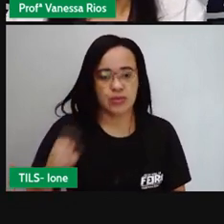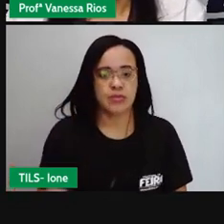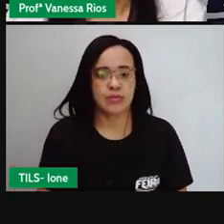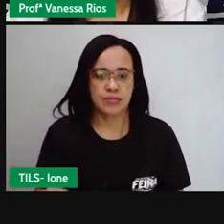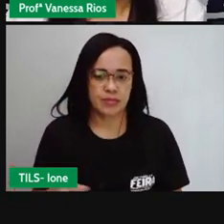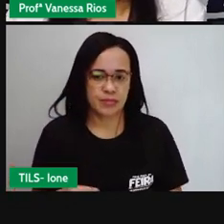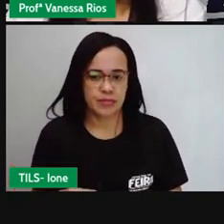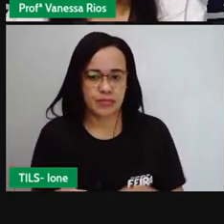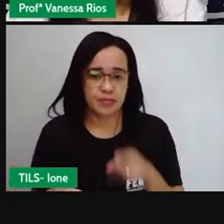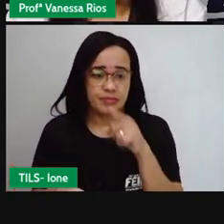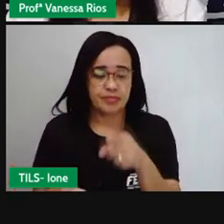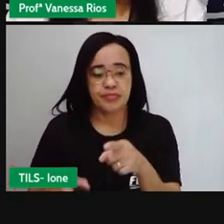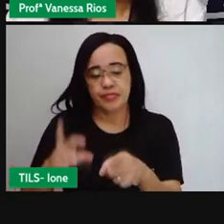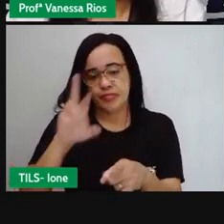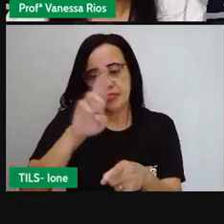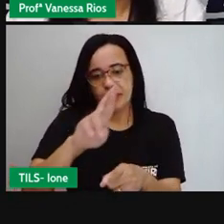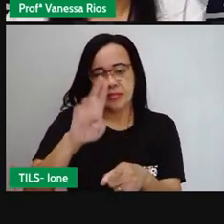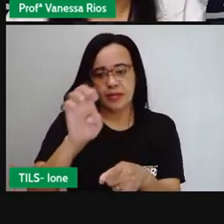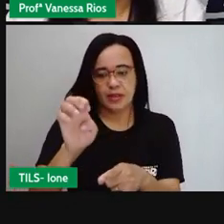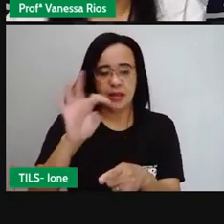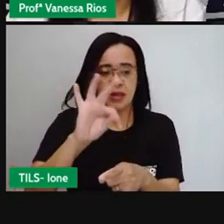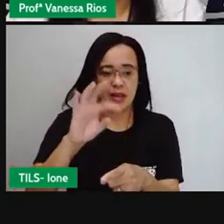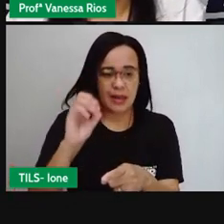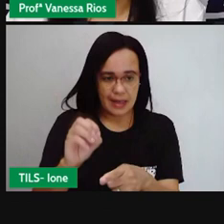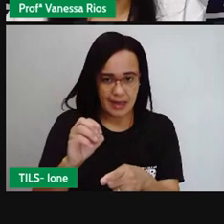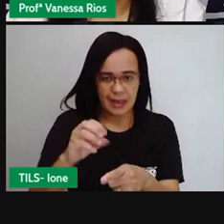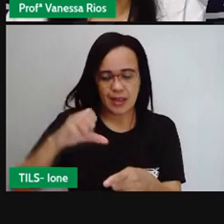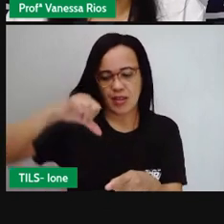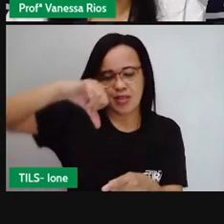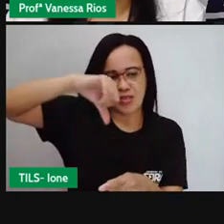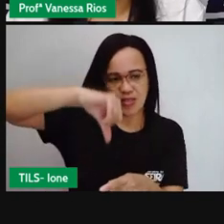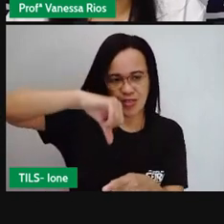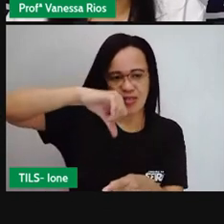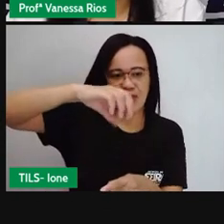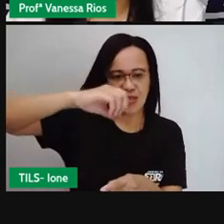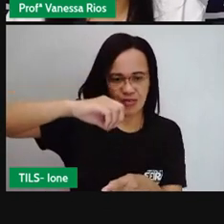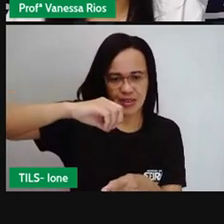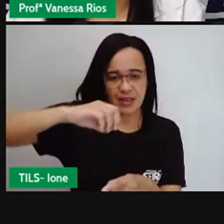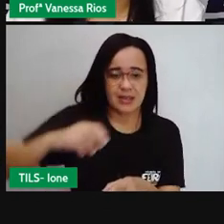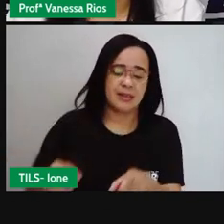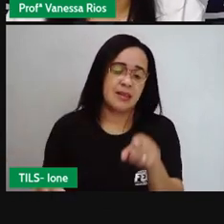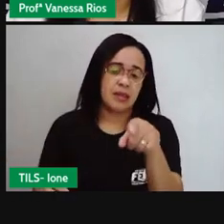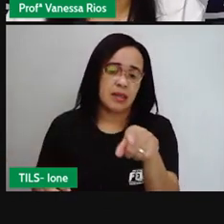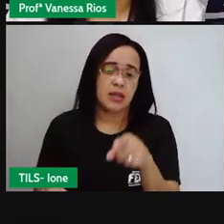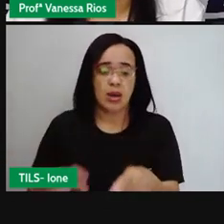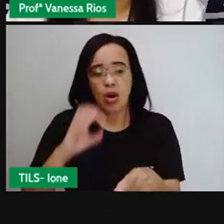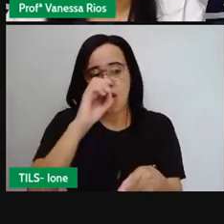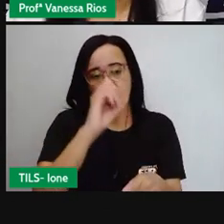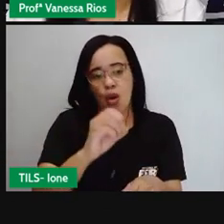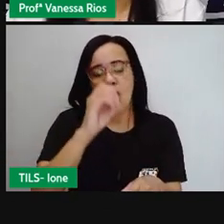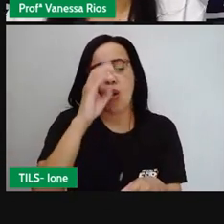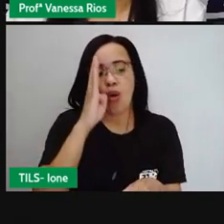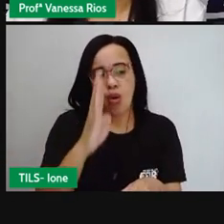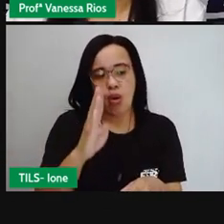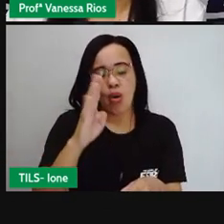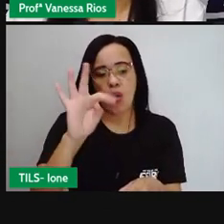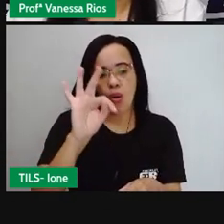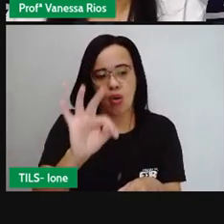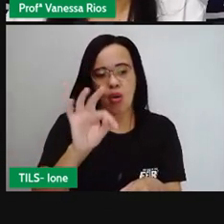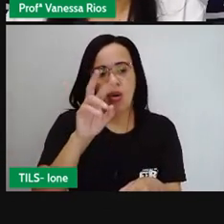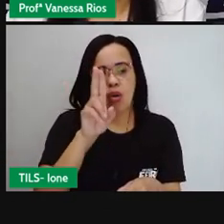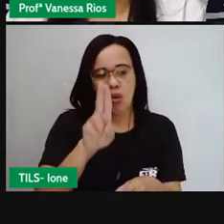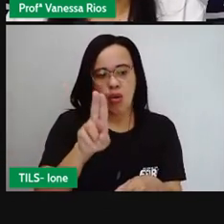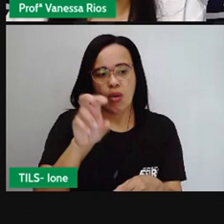aqui de 90 graus. E esse o ângulo obtuso, porque utilizando o transferidor, né, tem uma medida